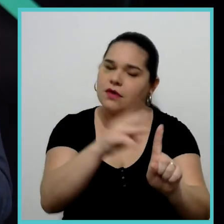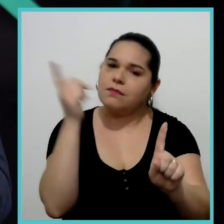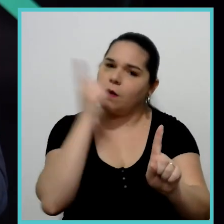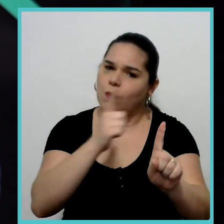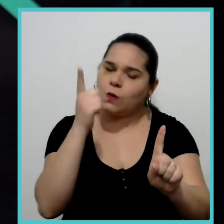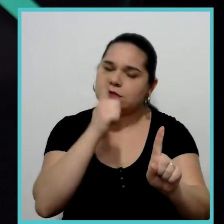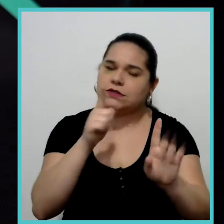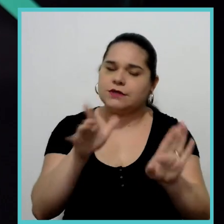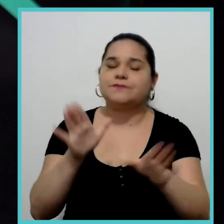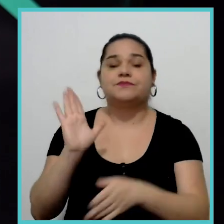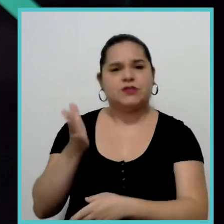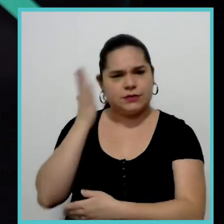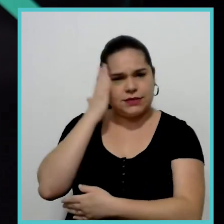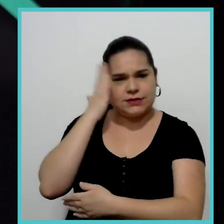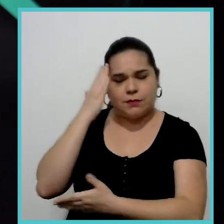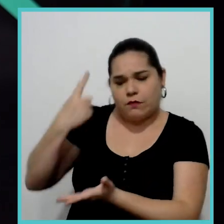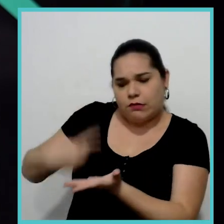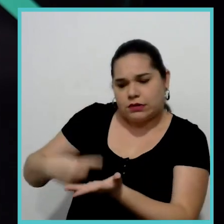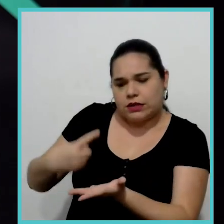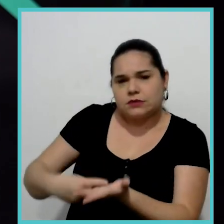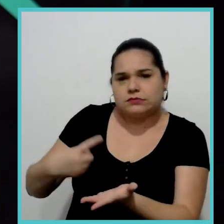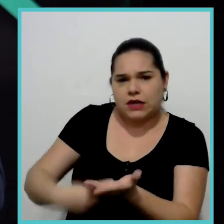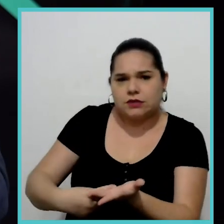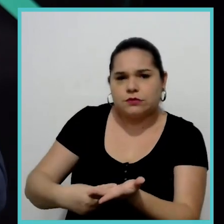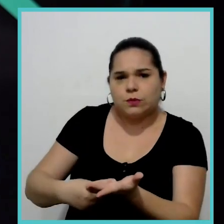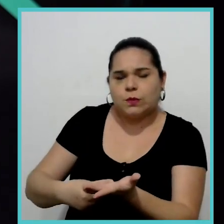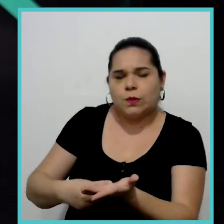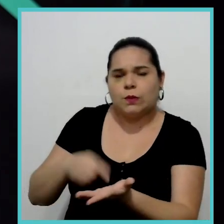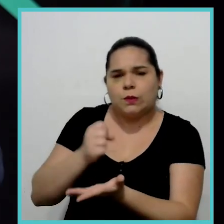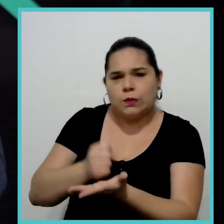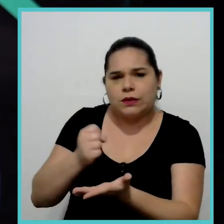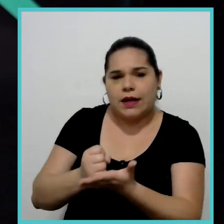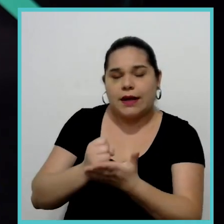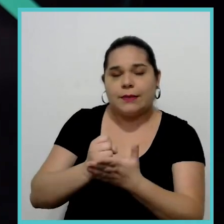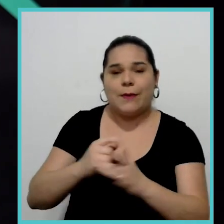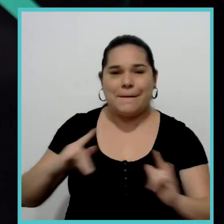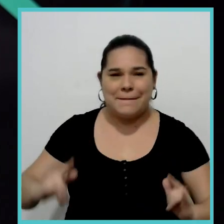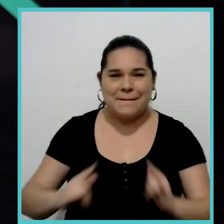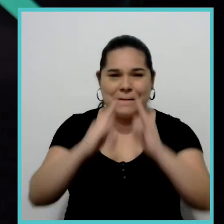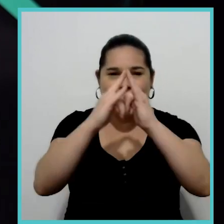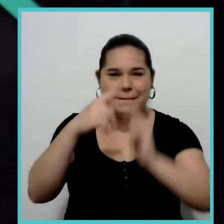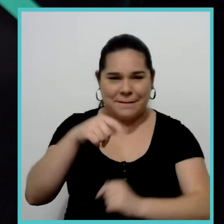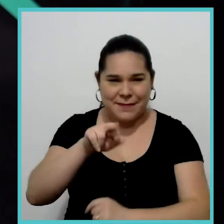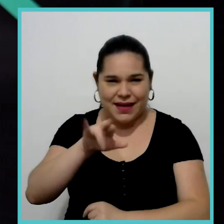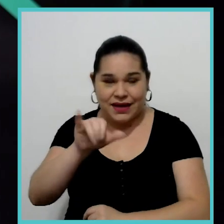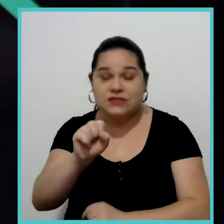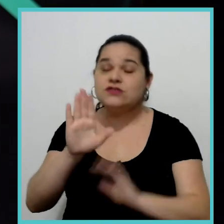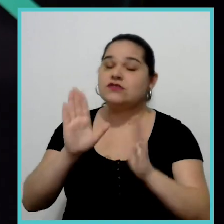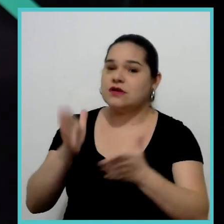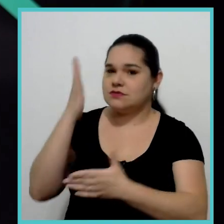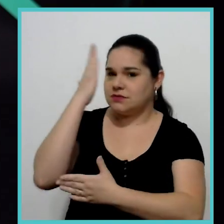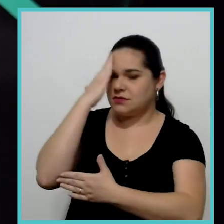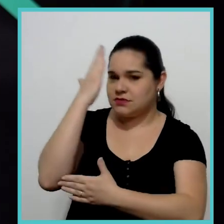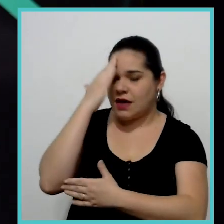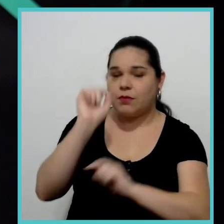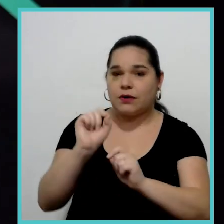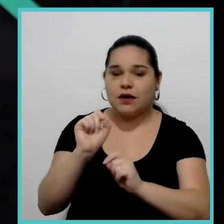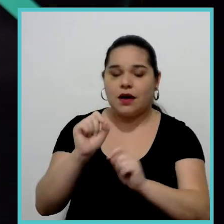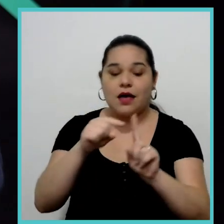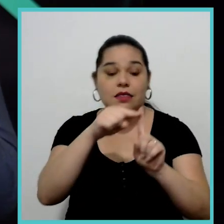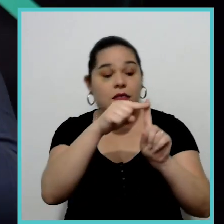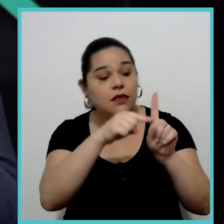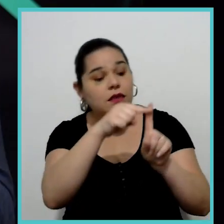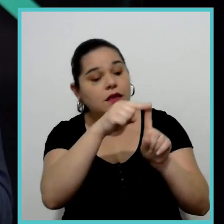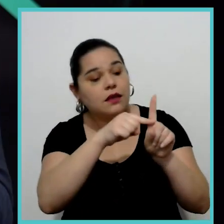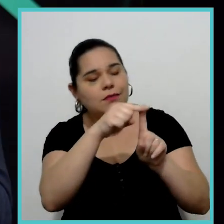sabe que, por exemplo, o foi contratado em Paris, ou seja, as contribuições que os países levaram, a gente sabe que a